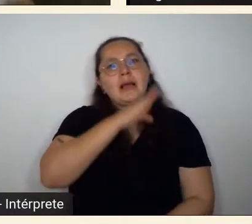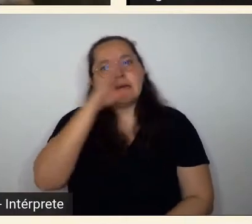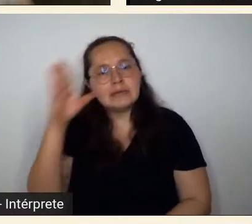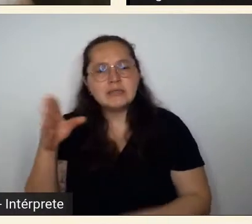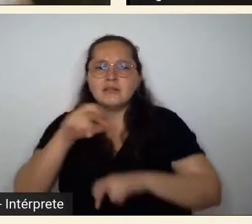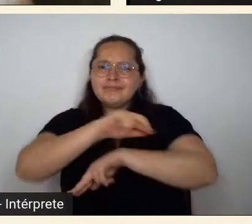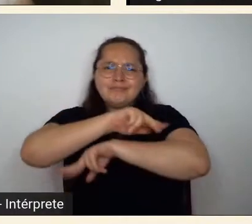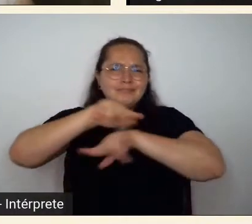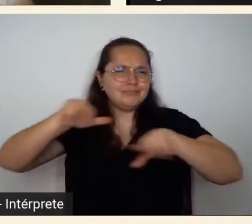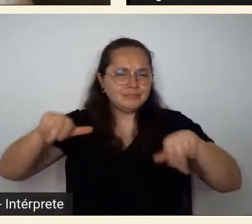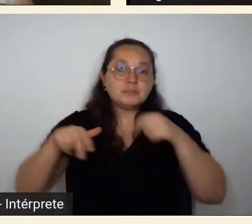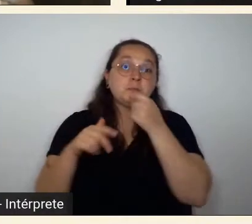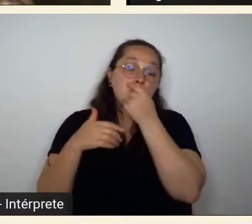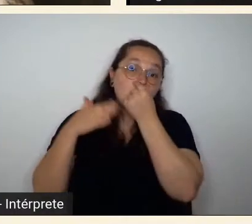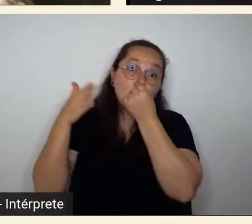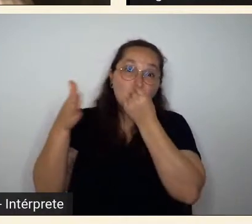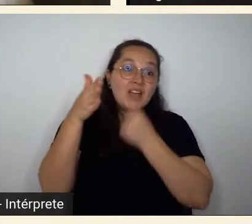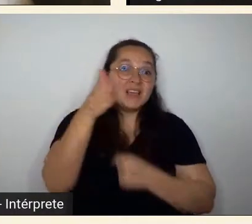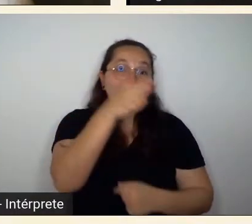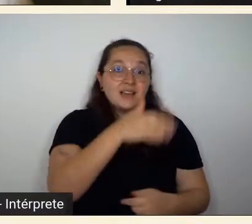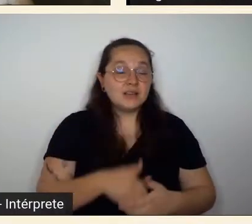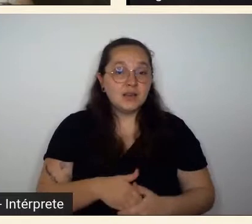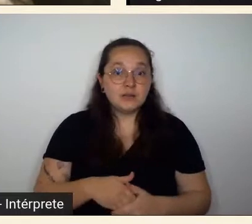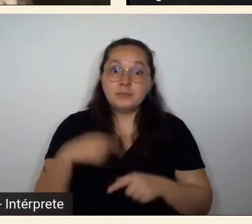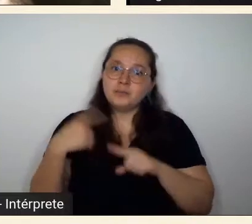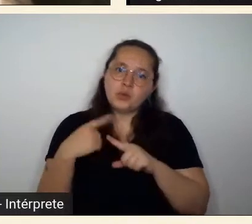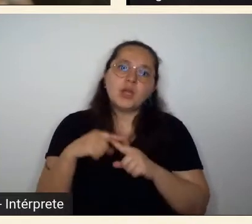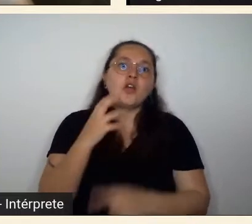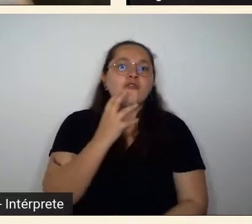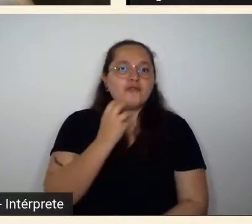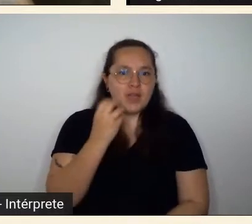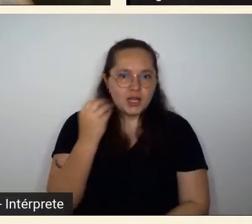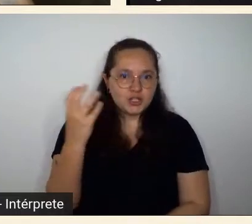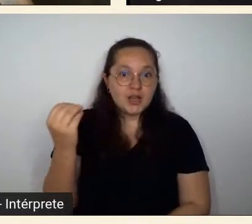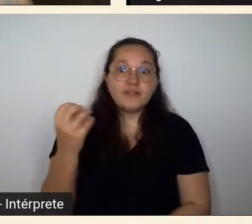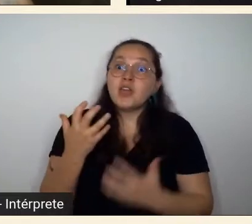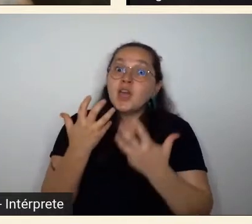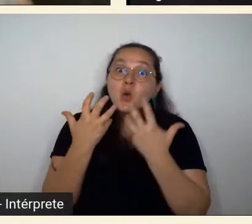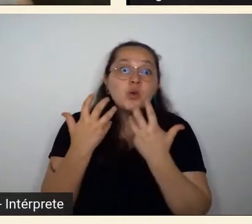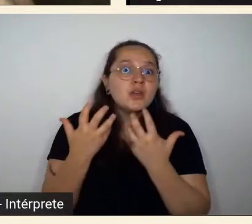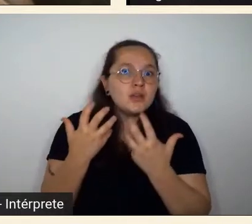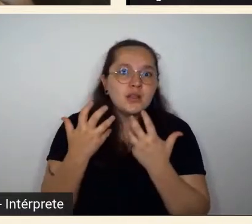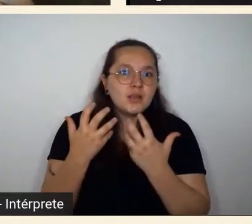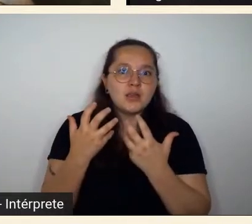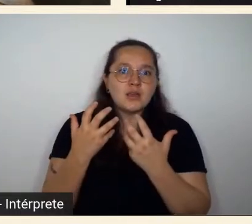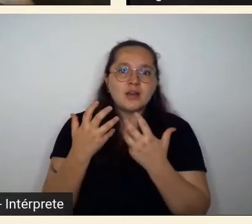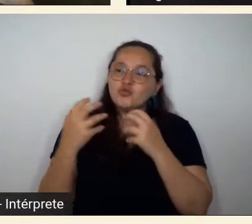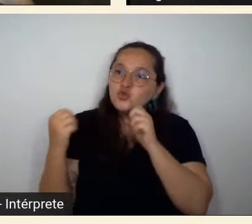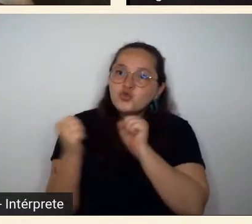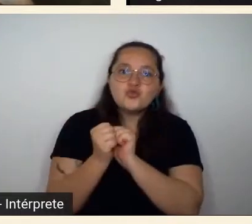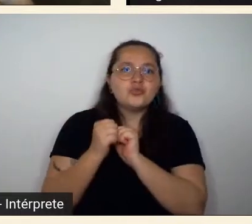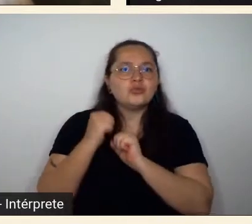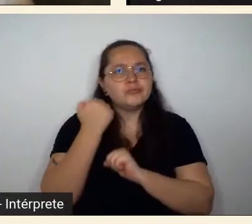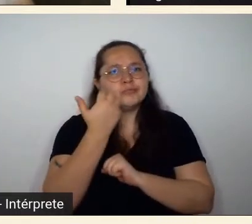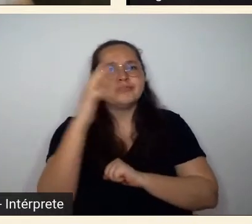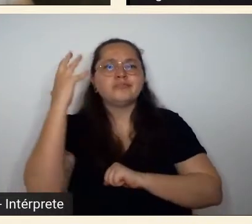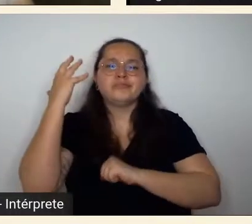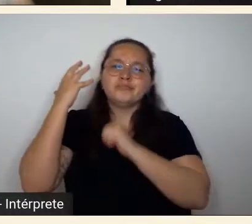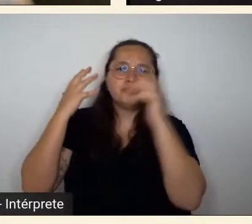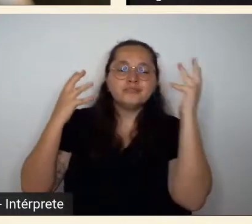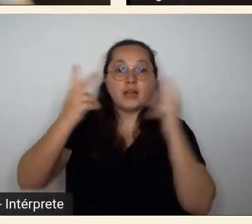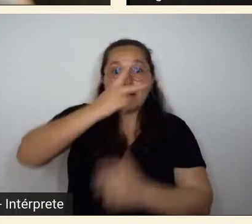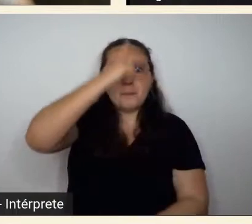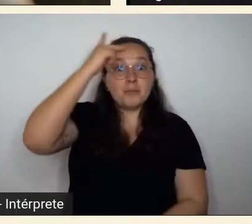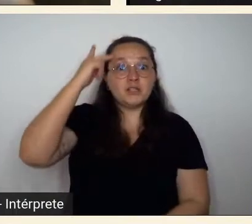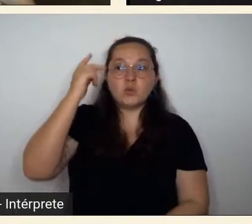vivia todos esses lugares porque eu viajava lá e eu me envolvia de tal forma com o meio ambiente com as pessoas que eu